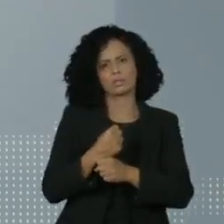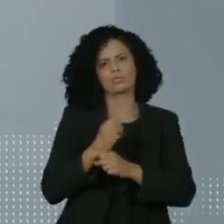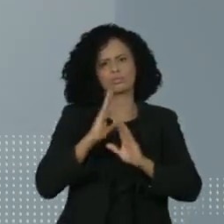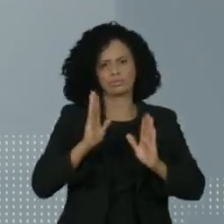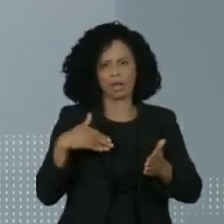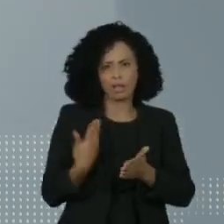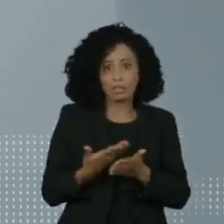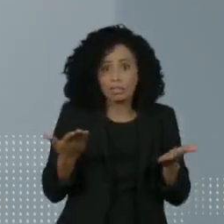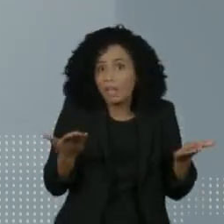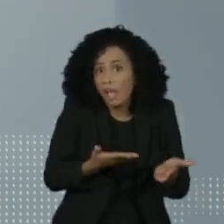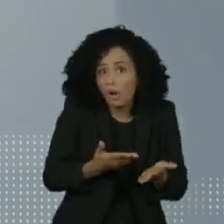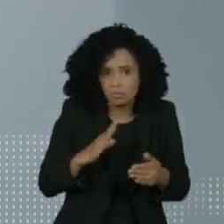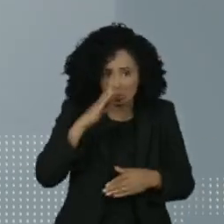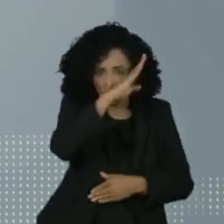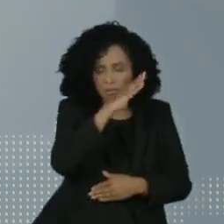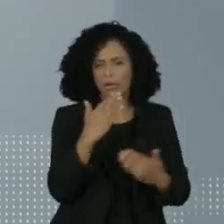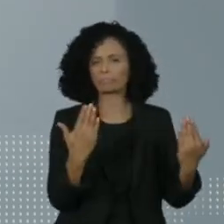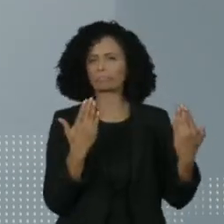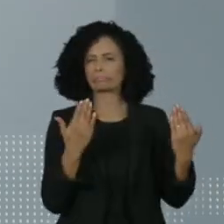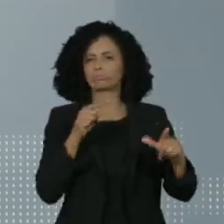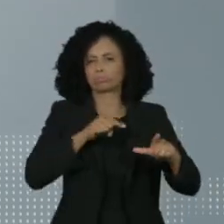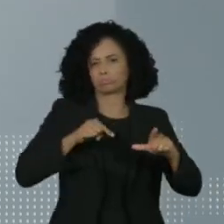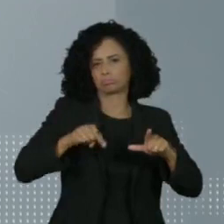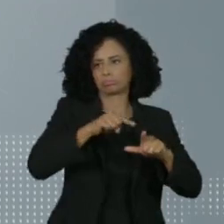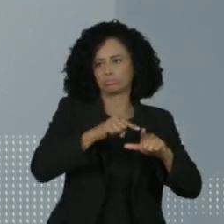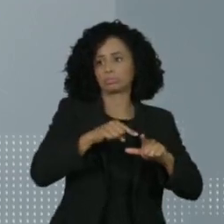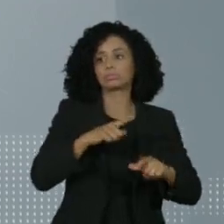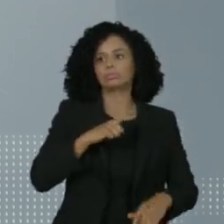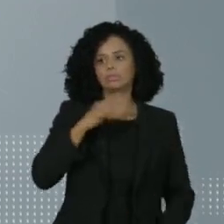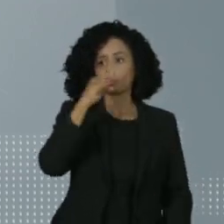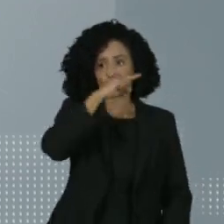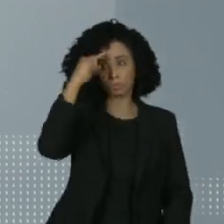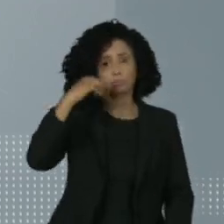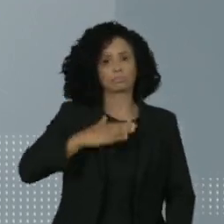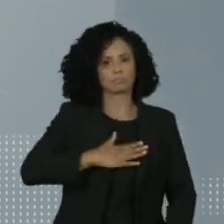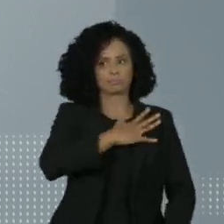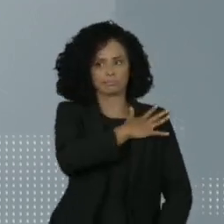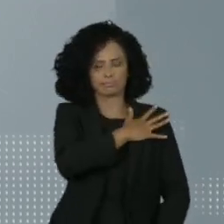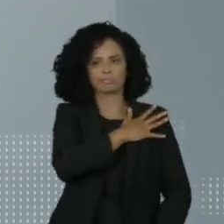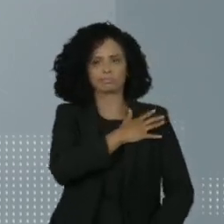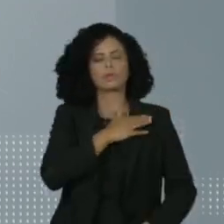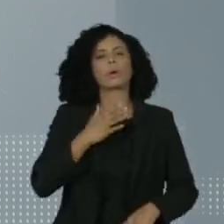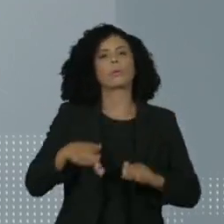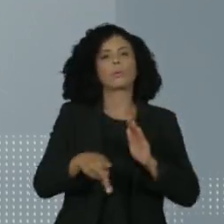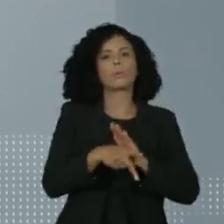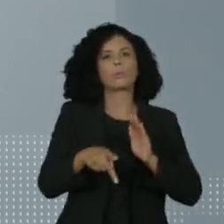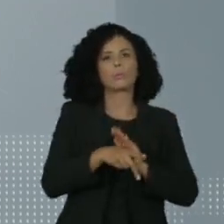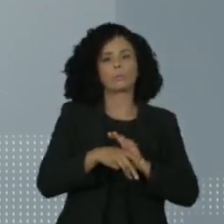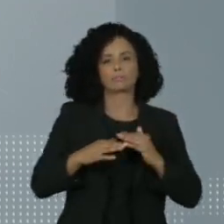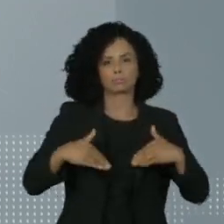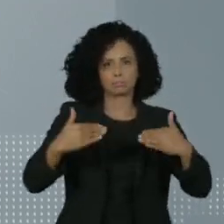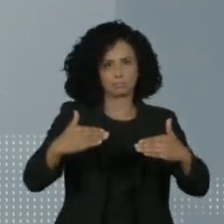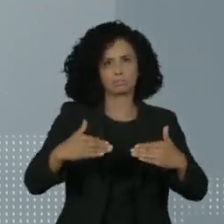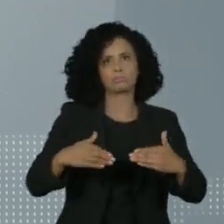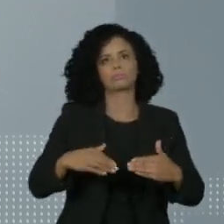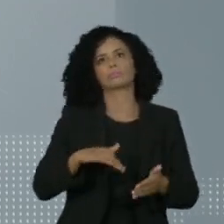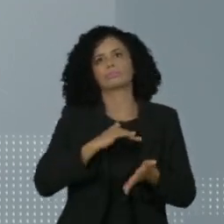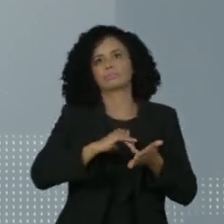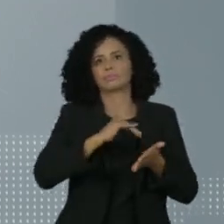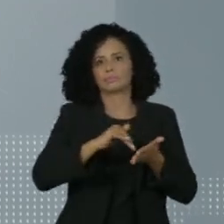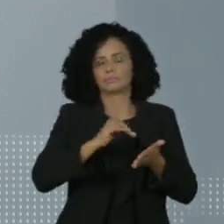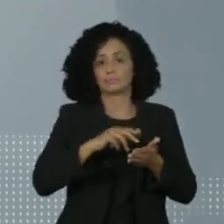teriam o envolvimento do general Luiz Eduardo Ramos, então ministro da Secretaria-Geral da Presidência e da Agência